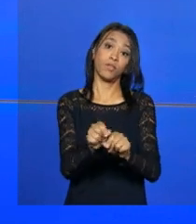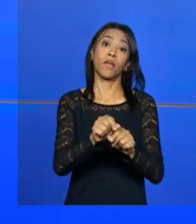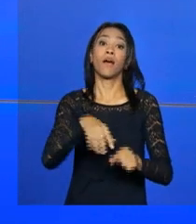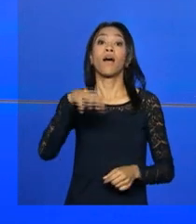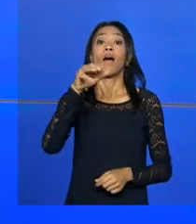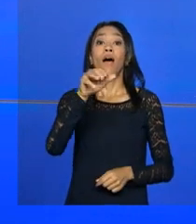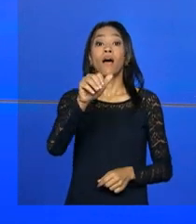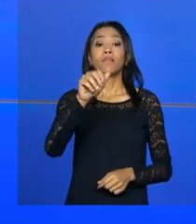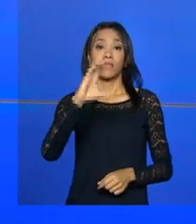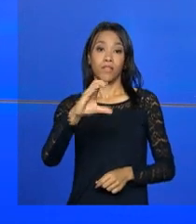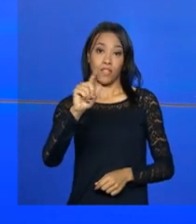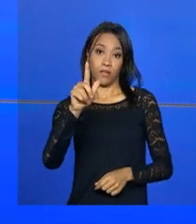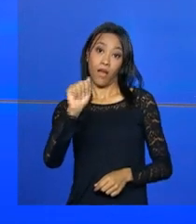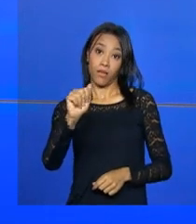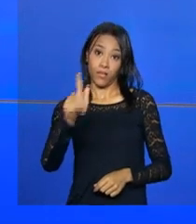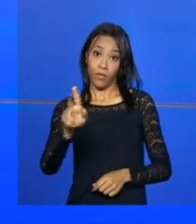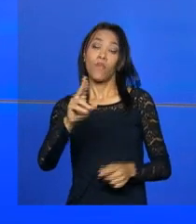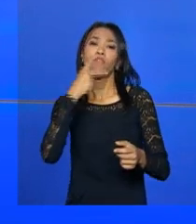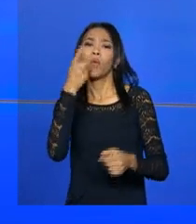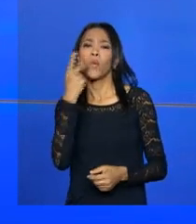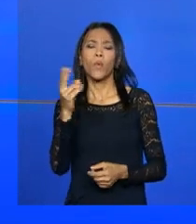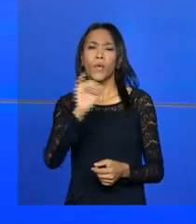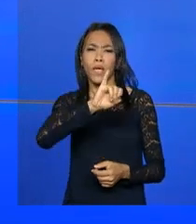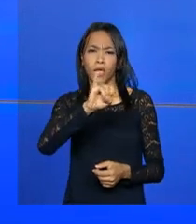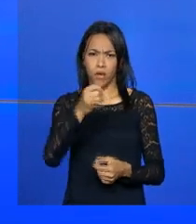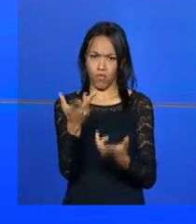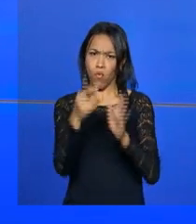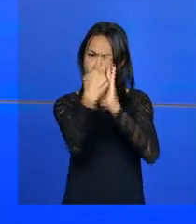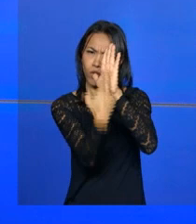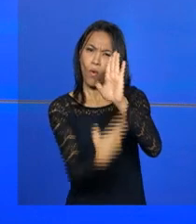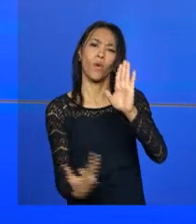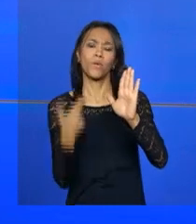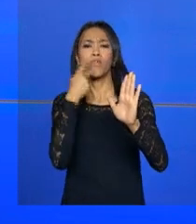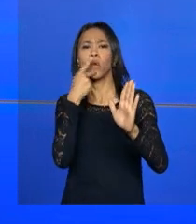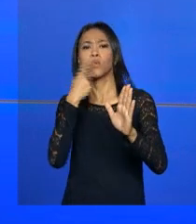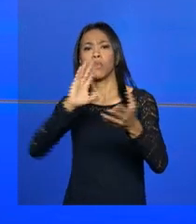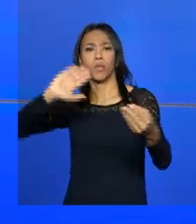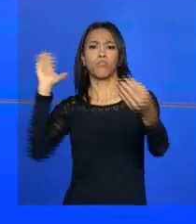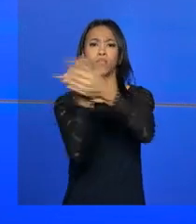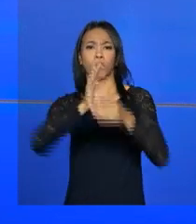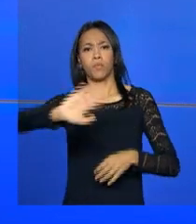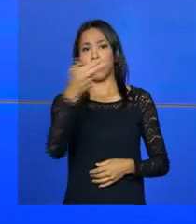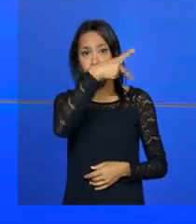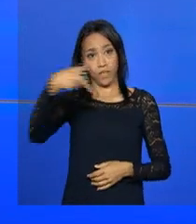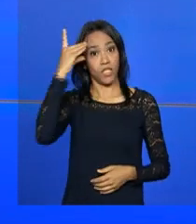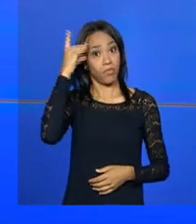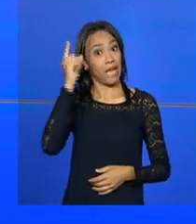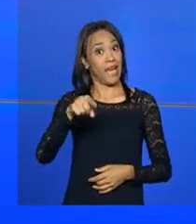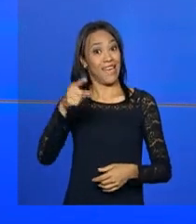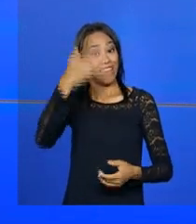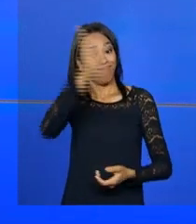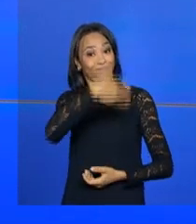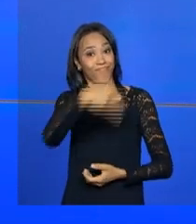União, José Eduardo Cardoso, disse que relatório favorável ao impedimento apresentado em comissão especial da Câmara é viciado e